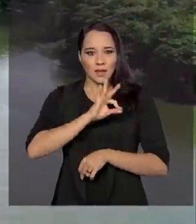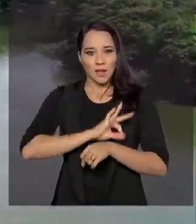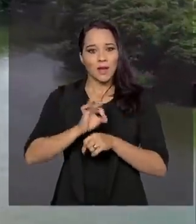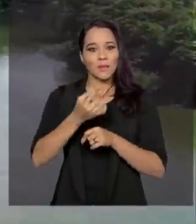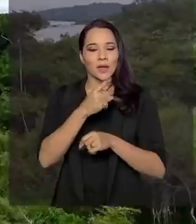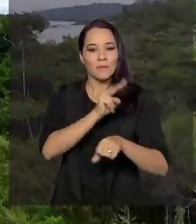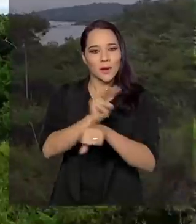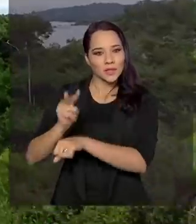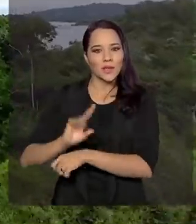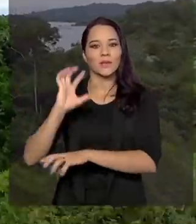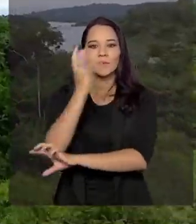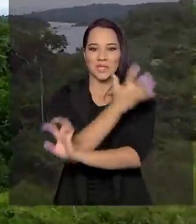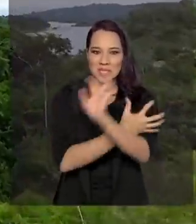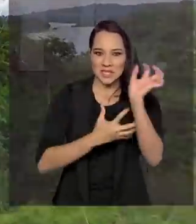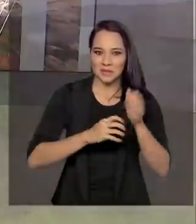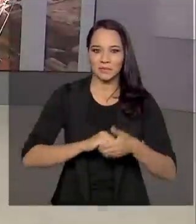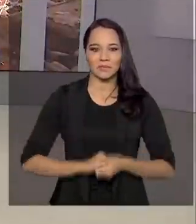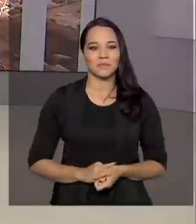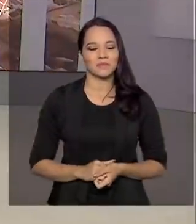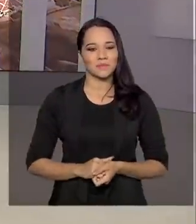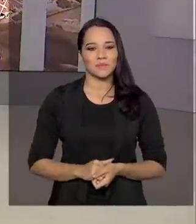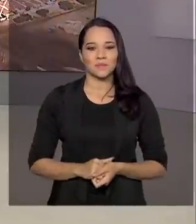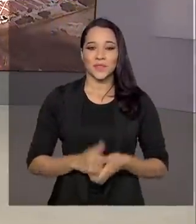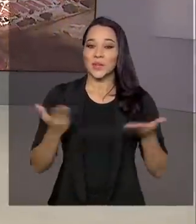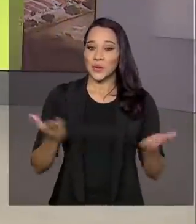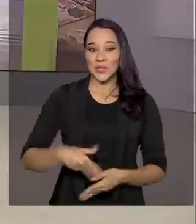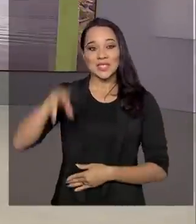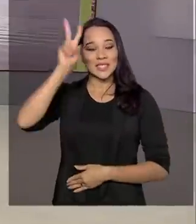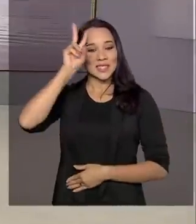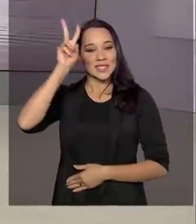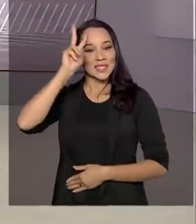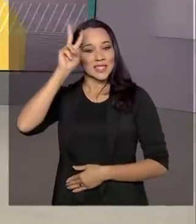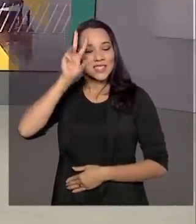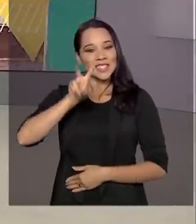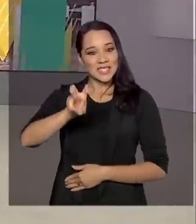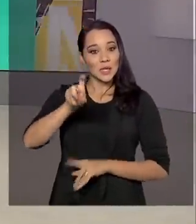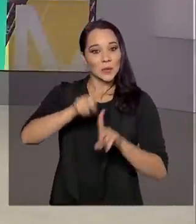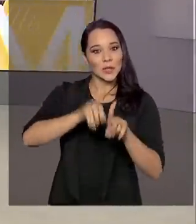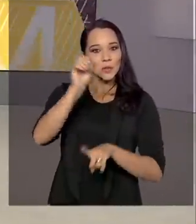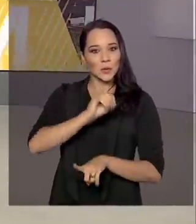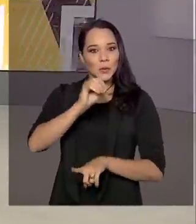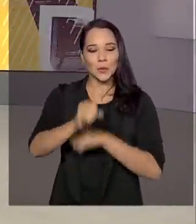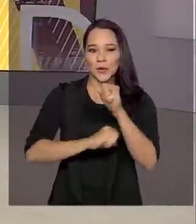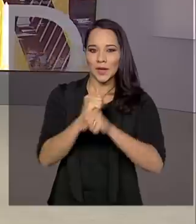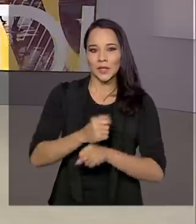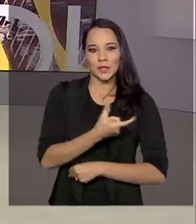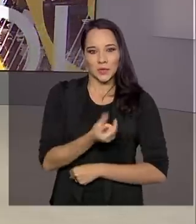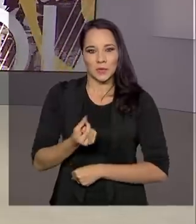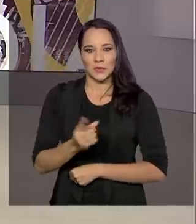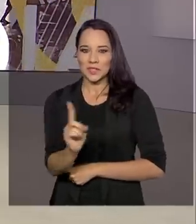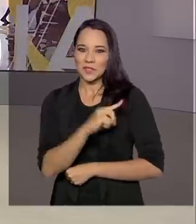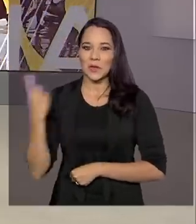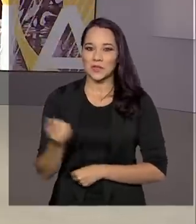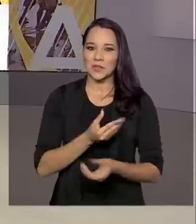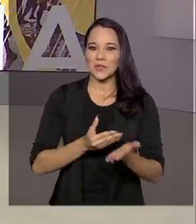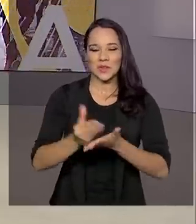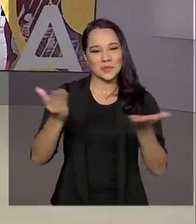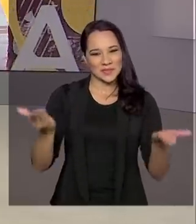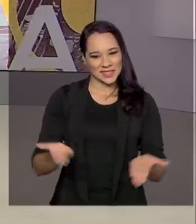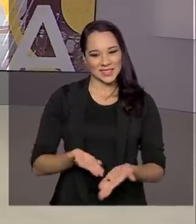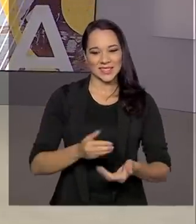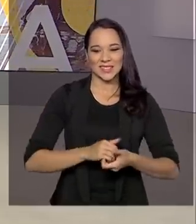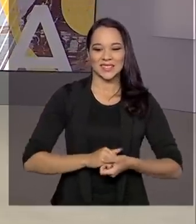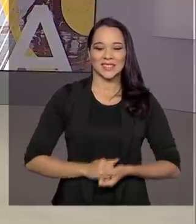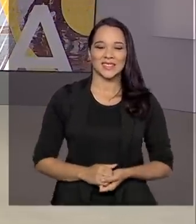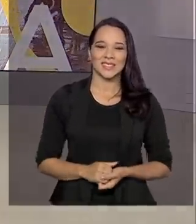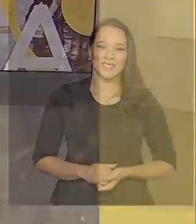preserva a vegetação nativa. Hoje é segunda-feira, 5 de outubro de 2020. O Brasil em Dia já